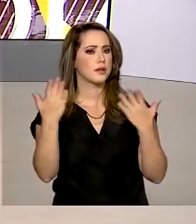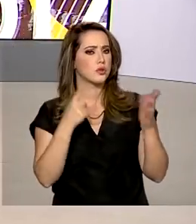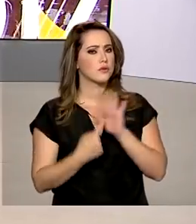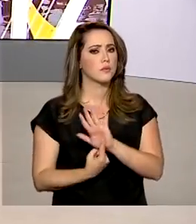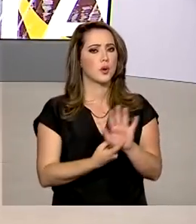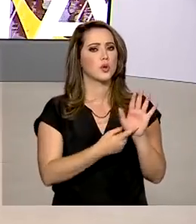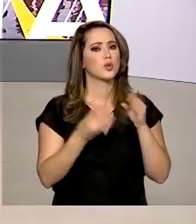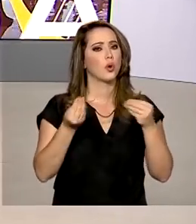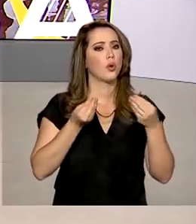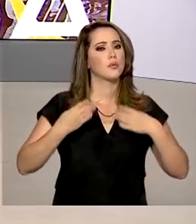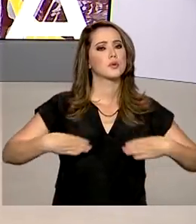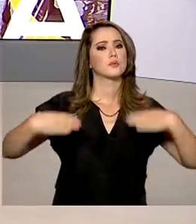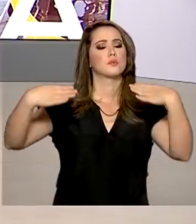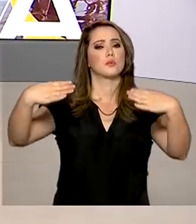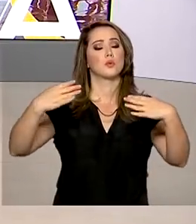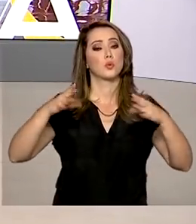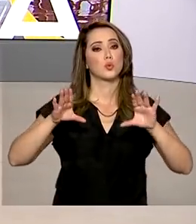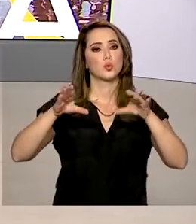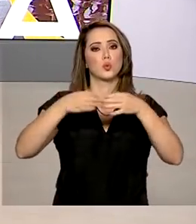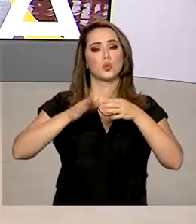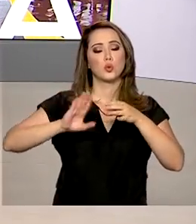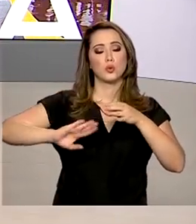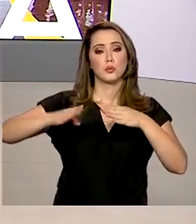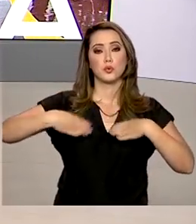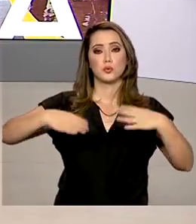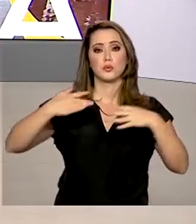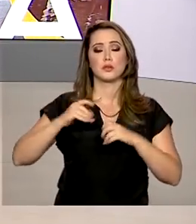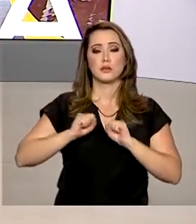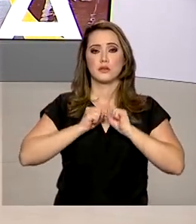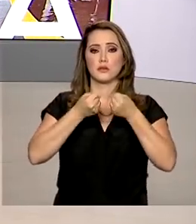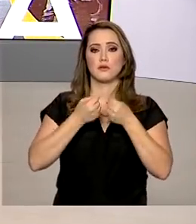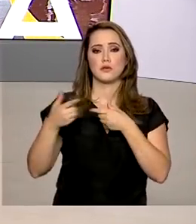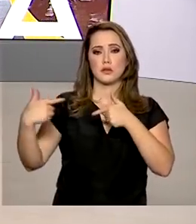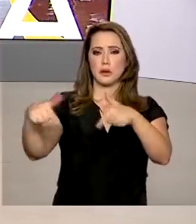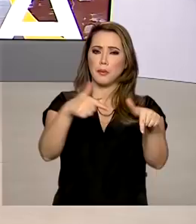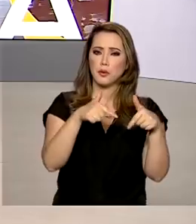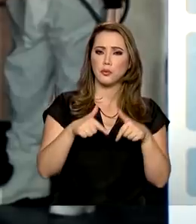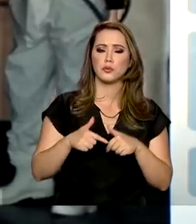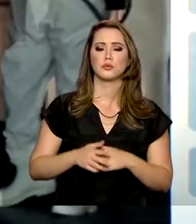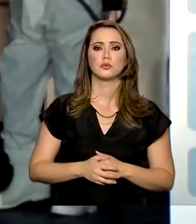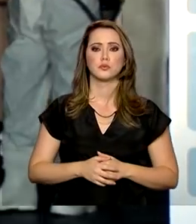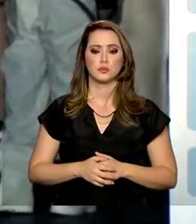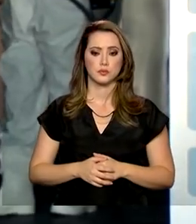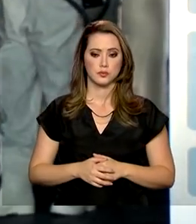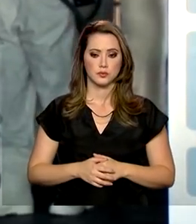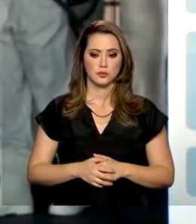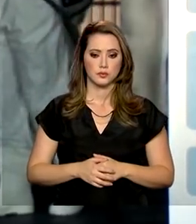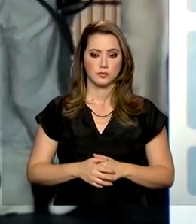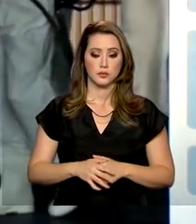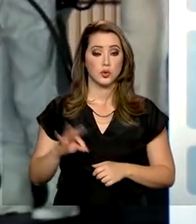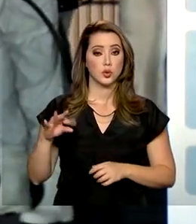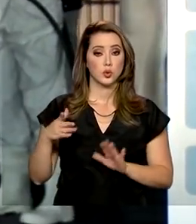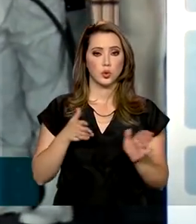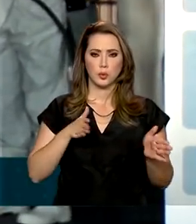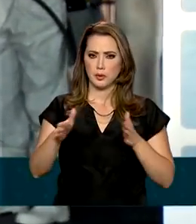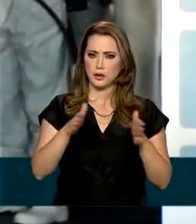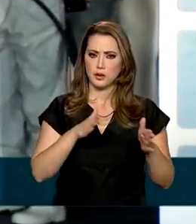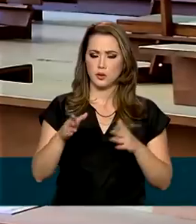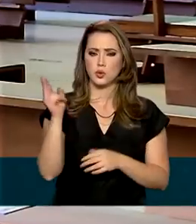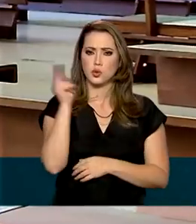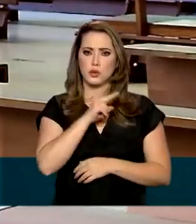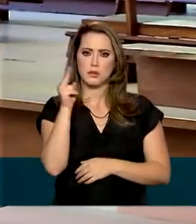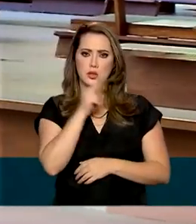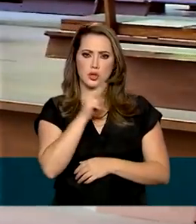militares para executar uma verdadeira operação de guerra contra a pandemia. Durante toda a emergência sanitária